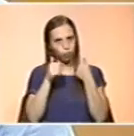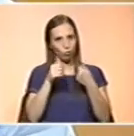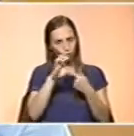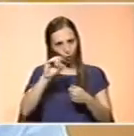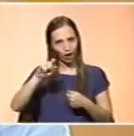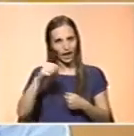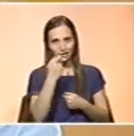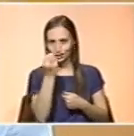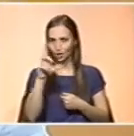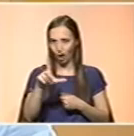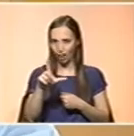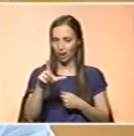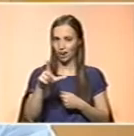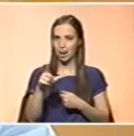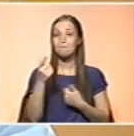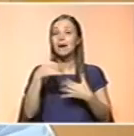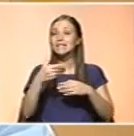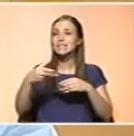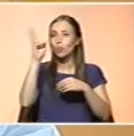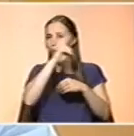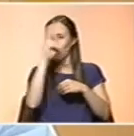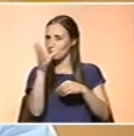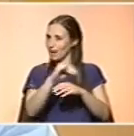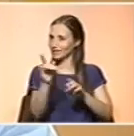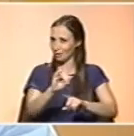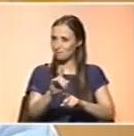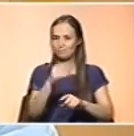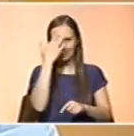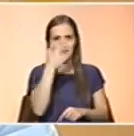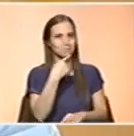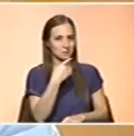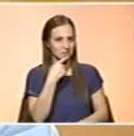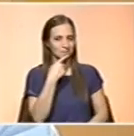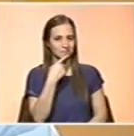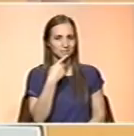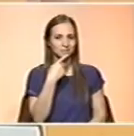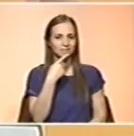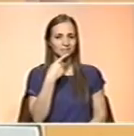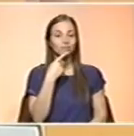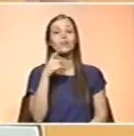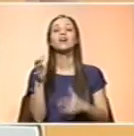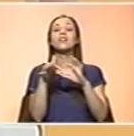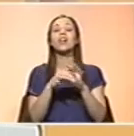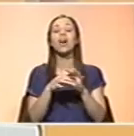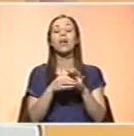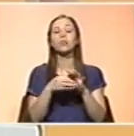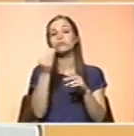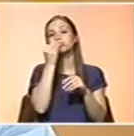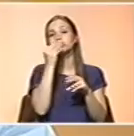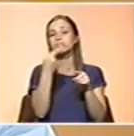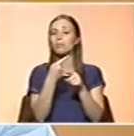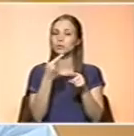em excesso. Em excesso, exato. Eu acho que percebi o que eu disse. percebesse? Percebi. Ainda bem. Tem a ver com o padrão alimentar que